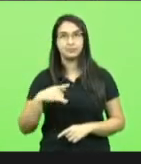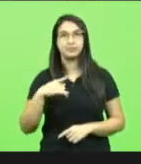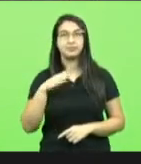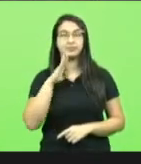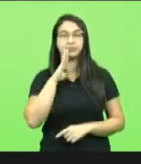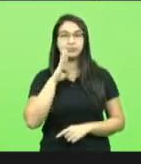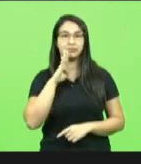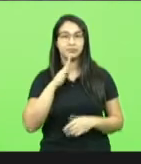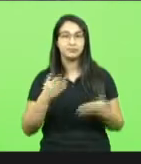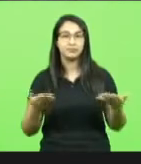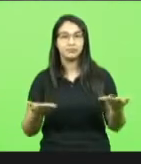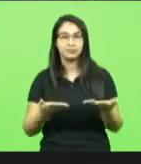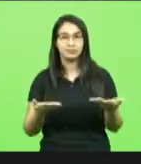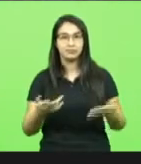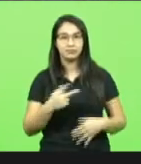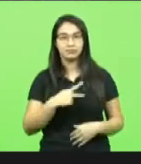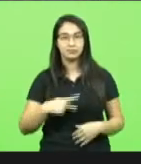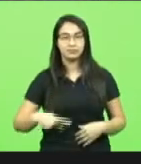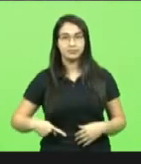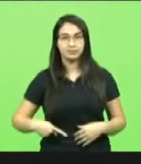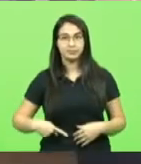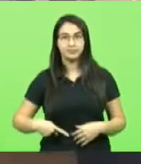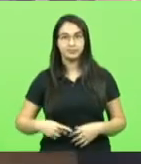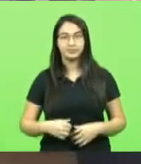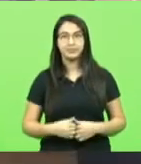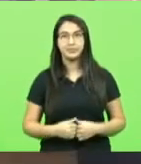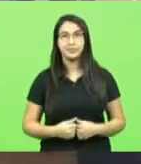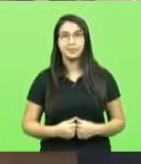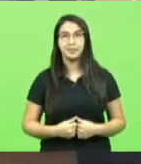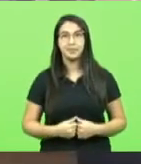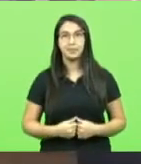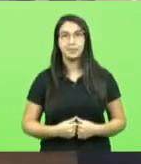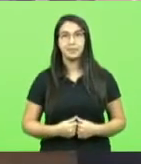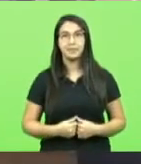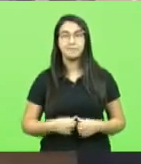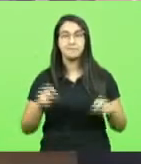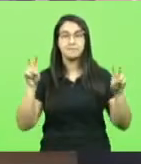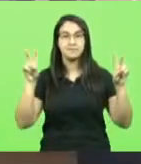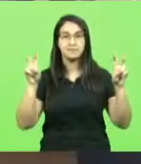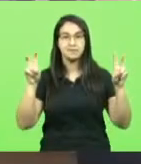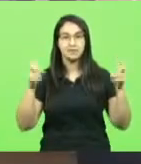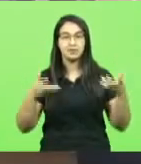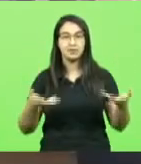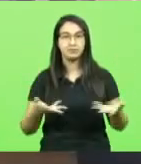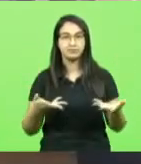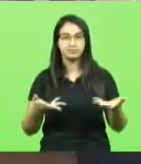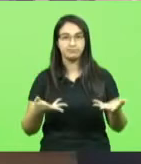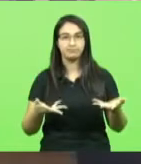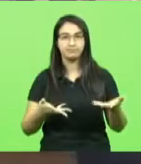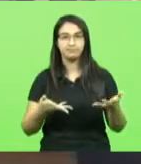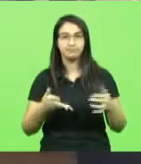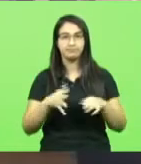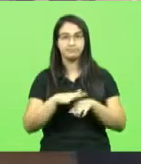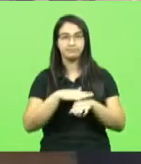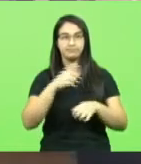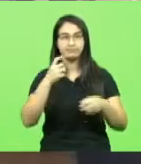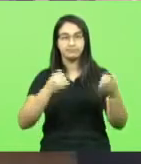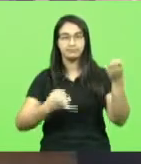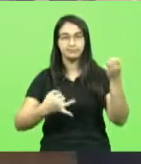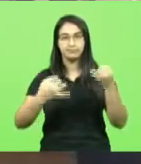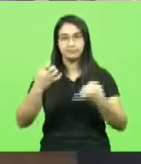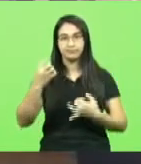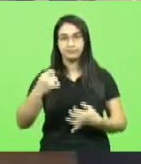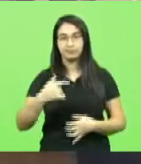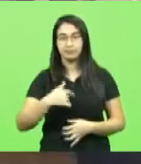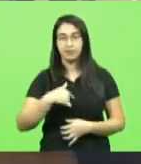hoje está comandando direto da Assembleia Legislativa. Eu tenho um assunto aqui para falar que, para mim, é de